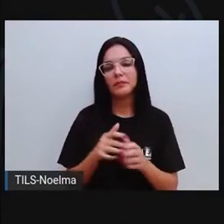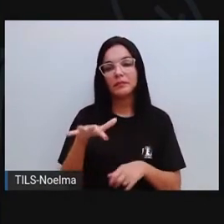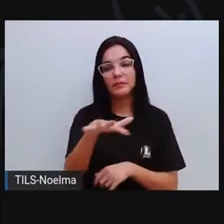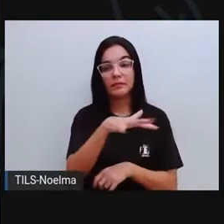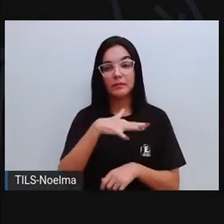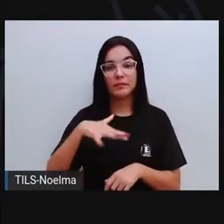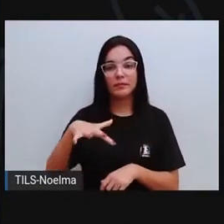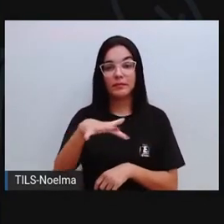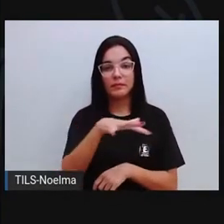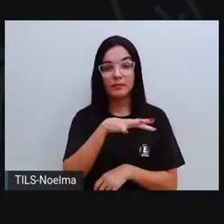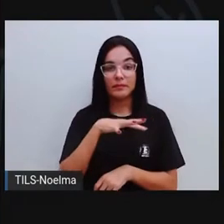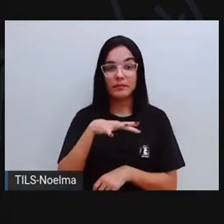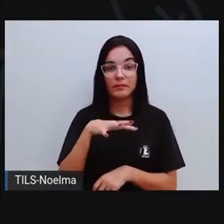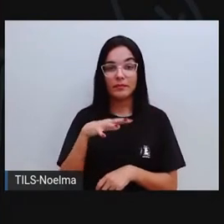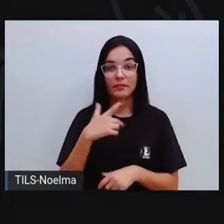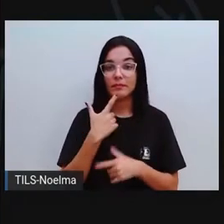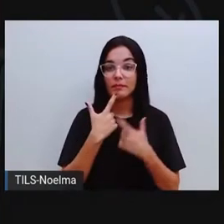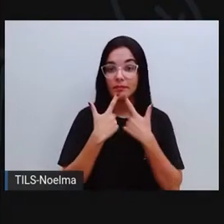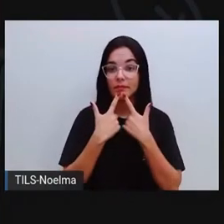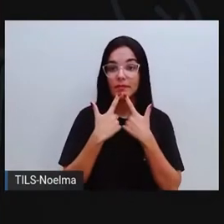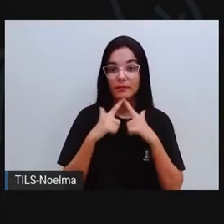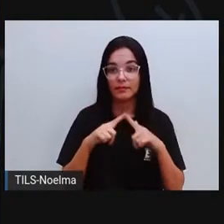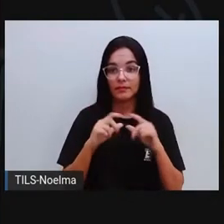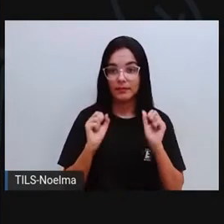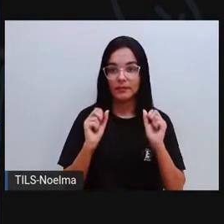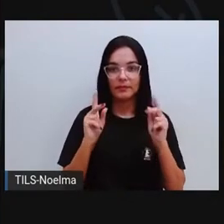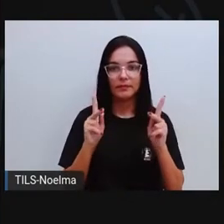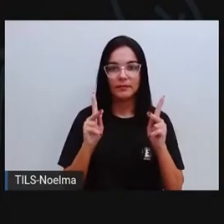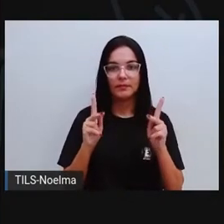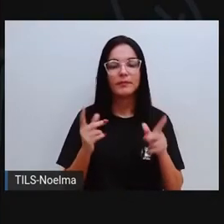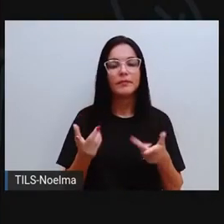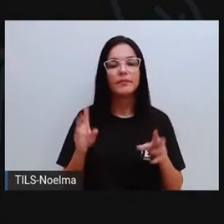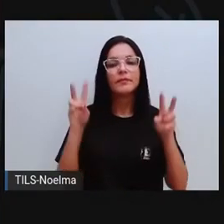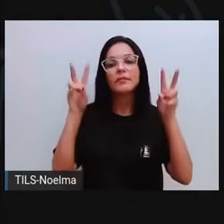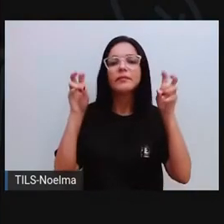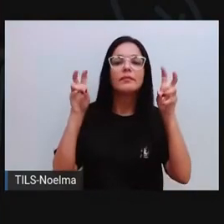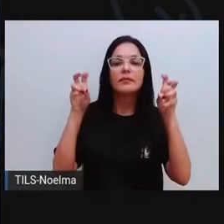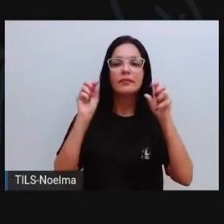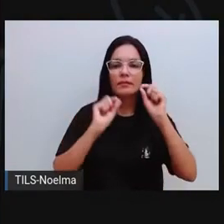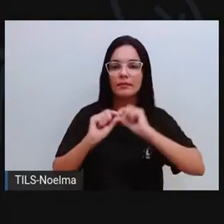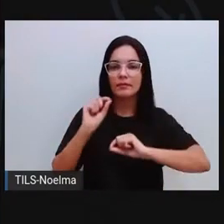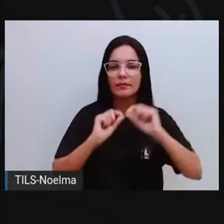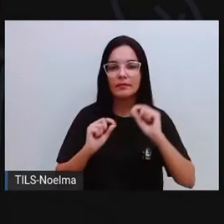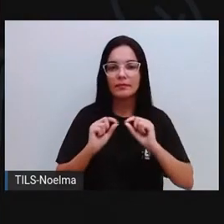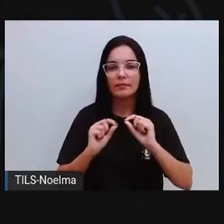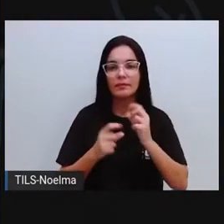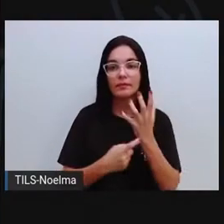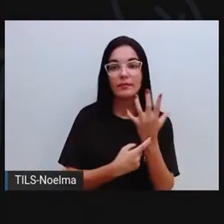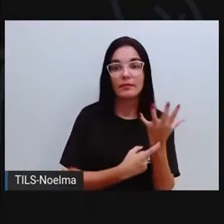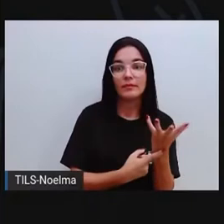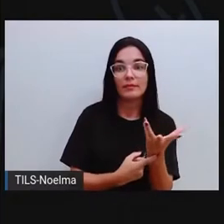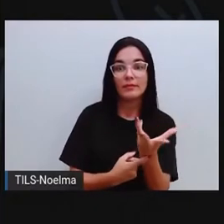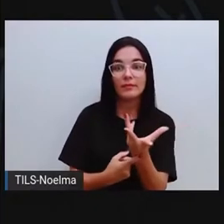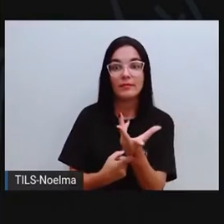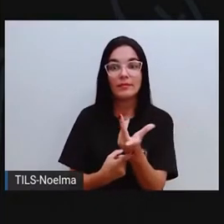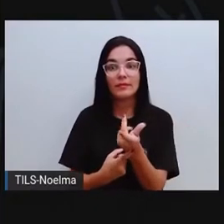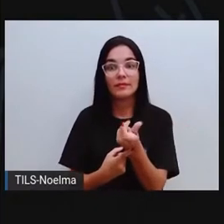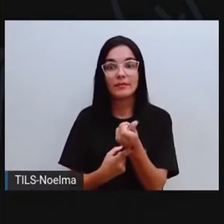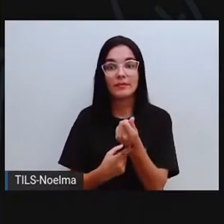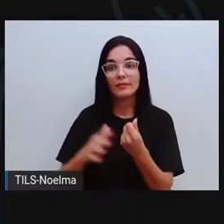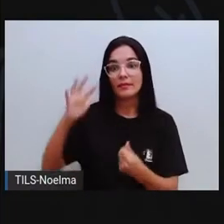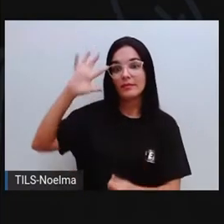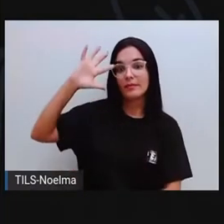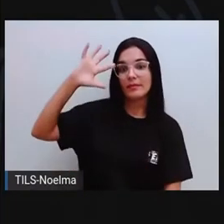área de linguagens, tá? E o nosso tema é artes plásticas